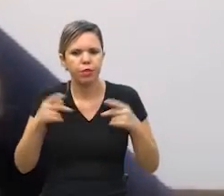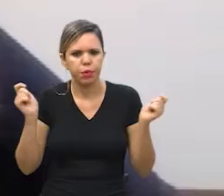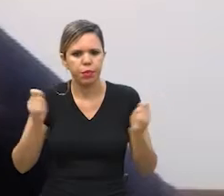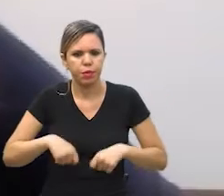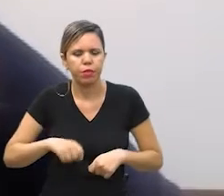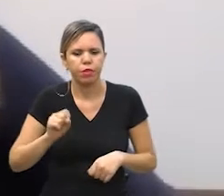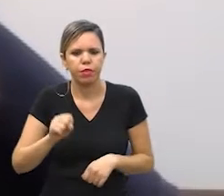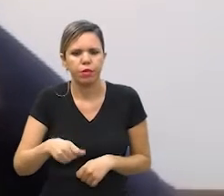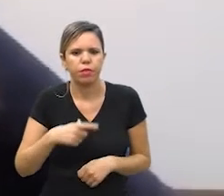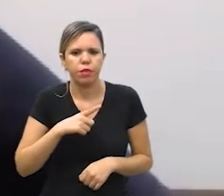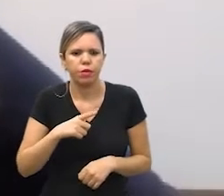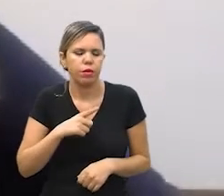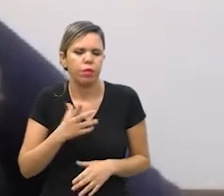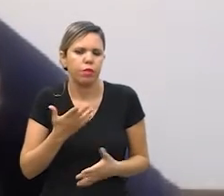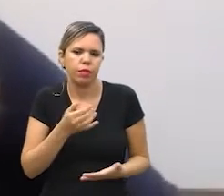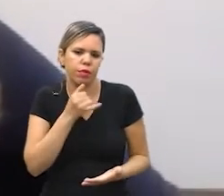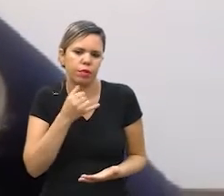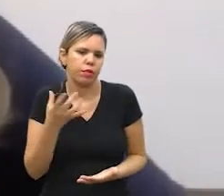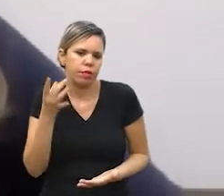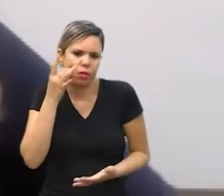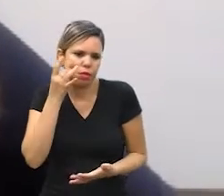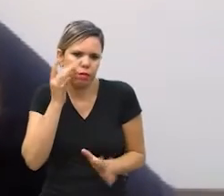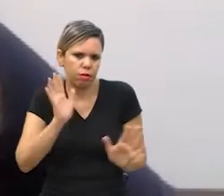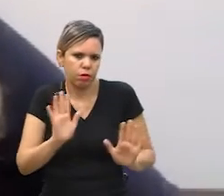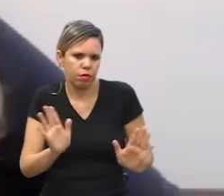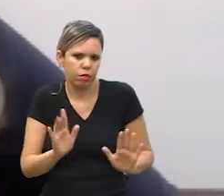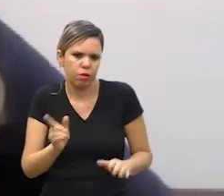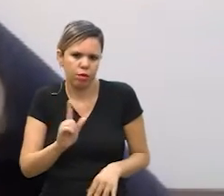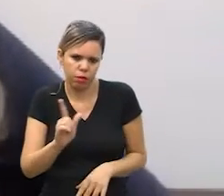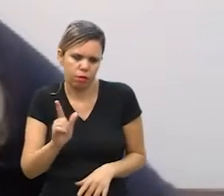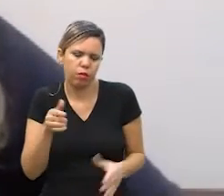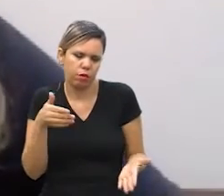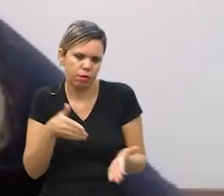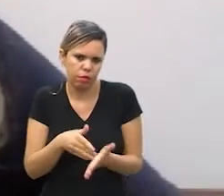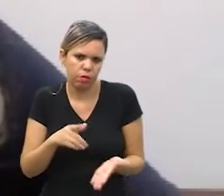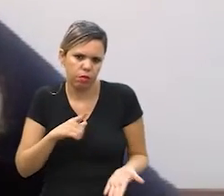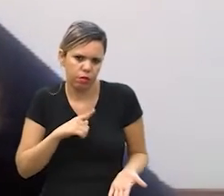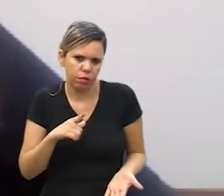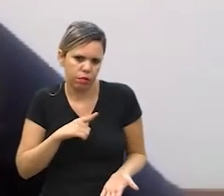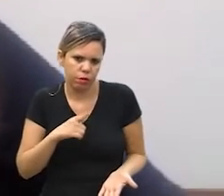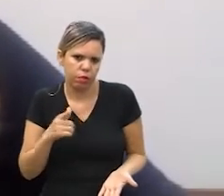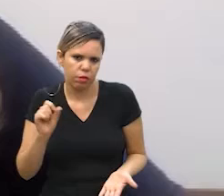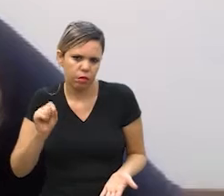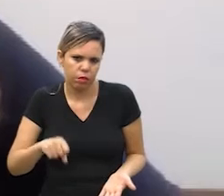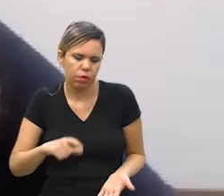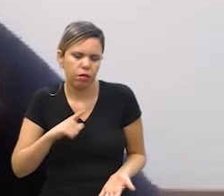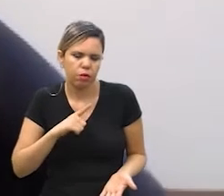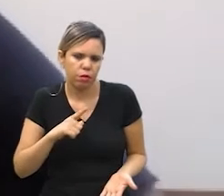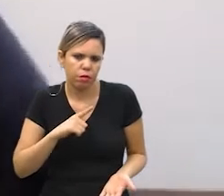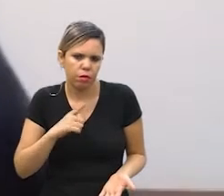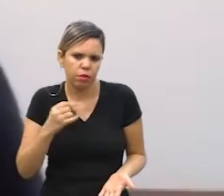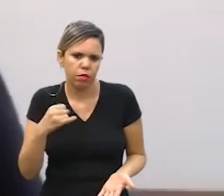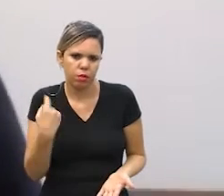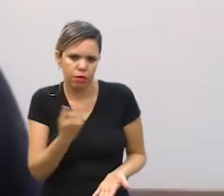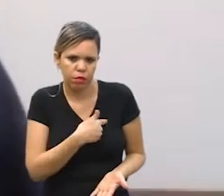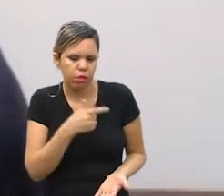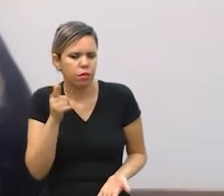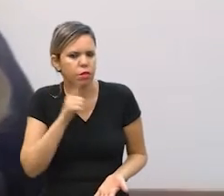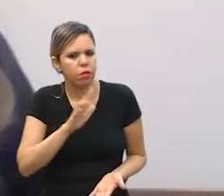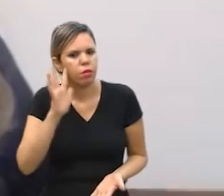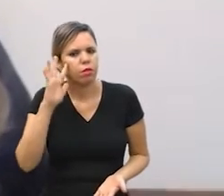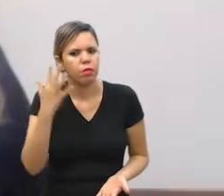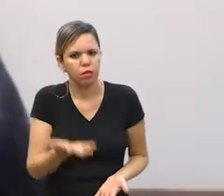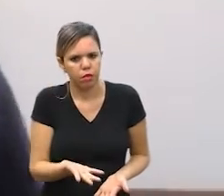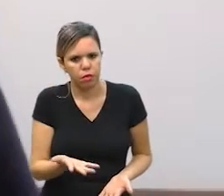porque ser humano não tem a ver com estar presencial lógico tem limitações também tem mas se a gente conseguisse